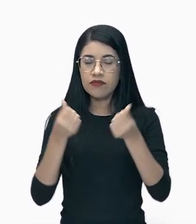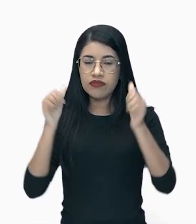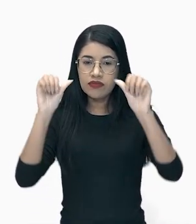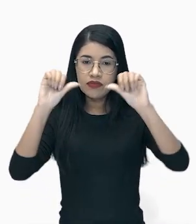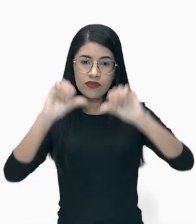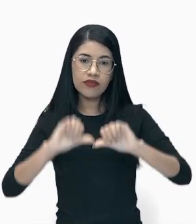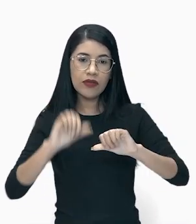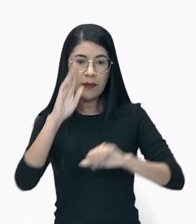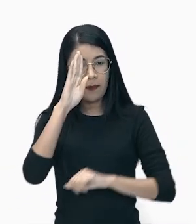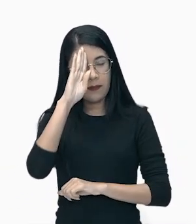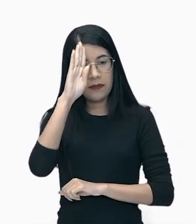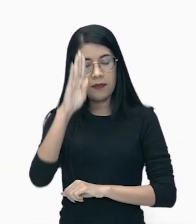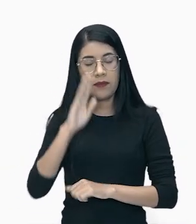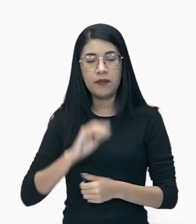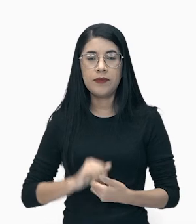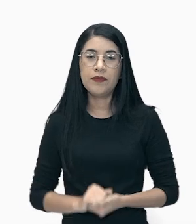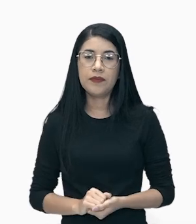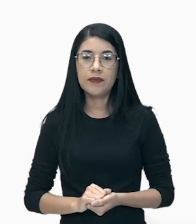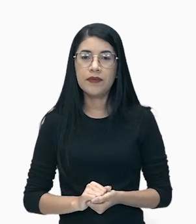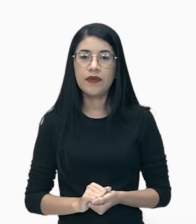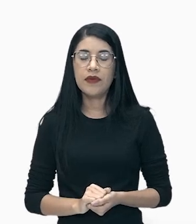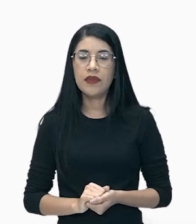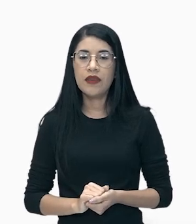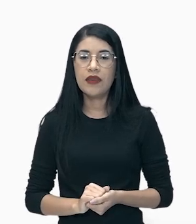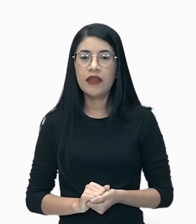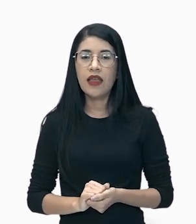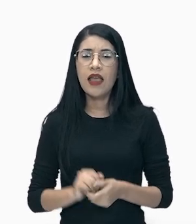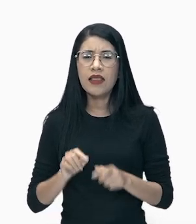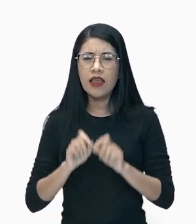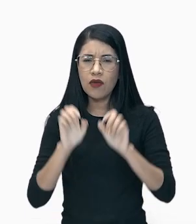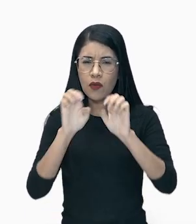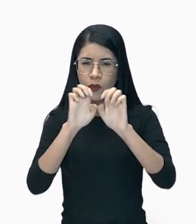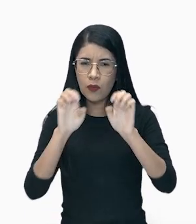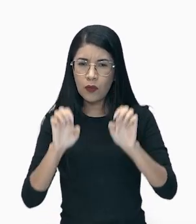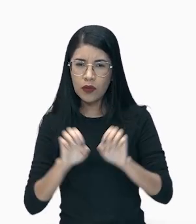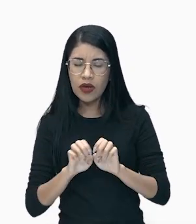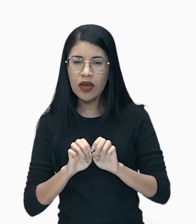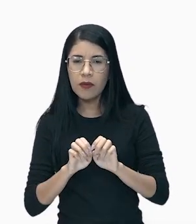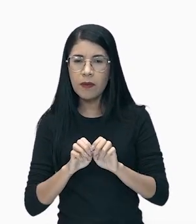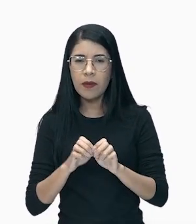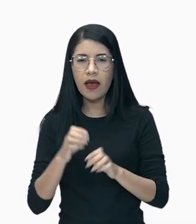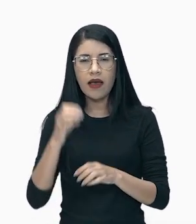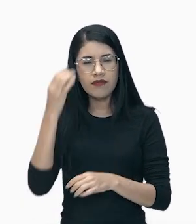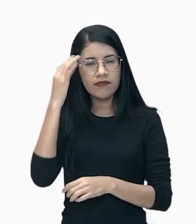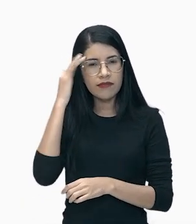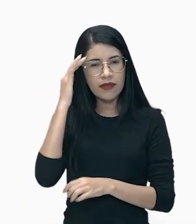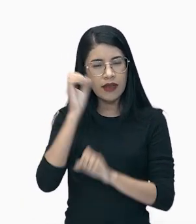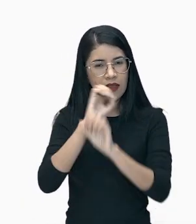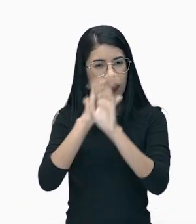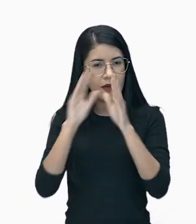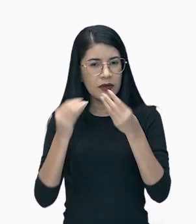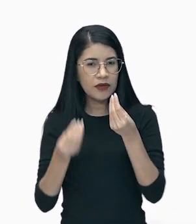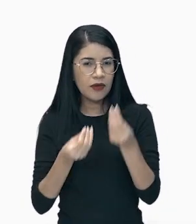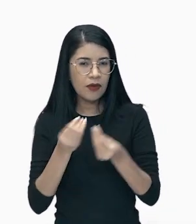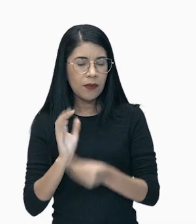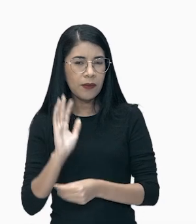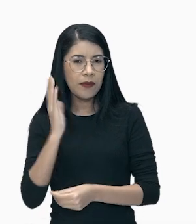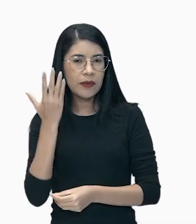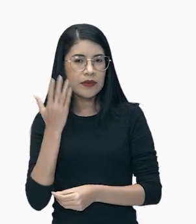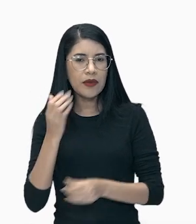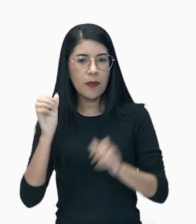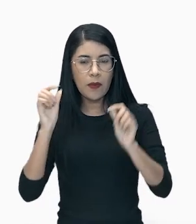trazer para vocês aqui um organograma, aqui um mapa mental, que vai nos ajudar a compreender como é que se deu essa crise.